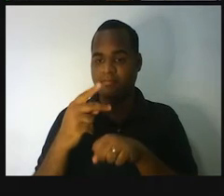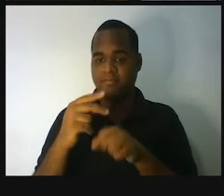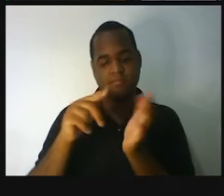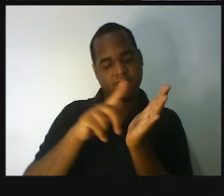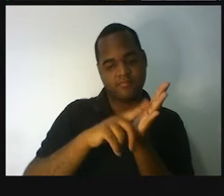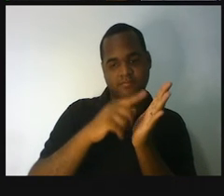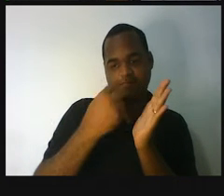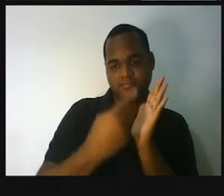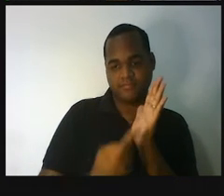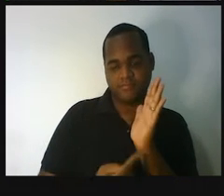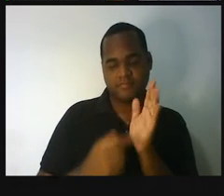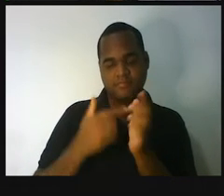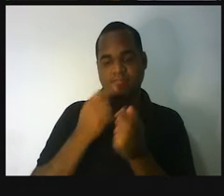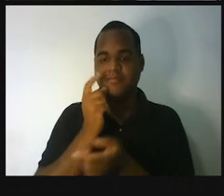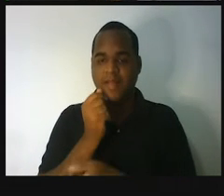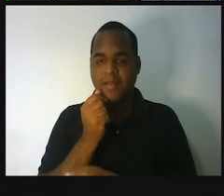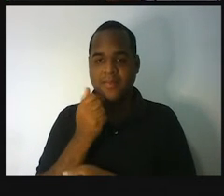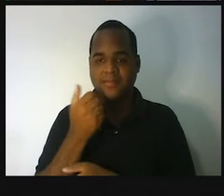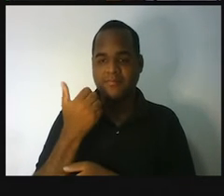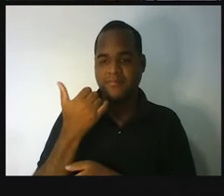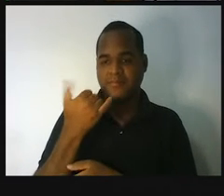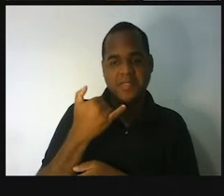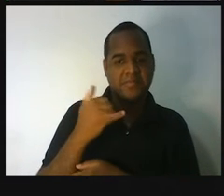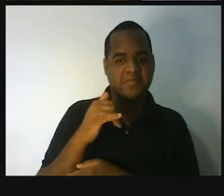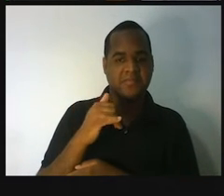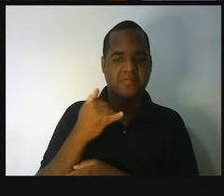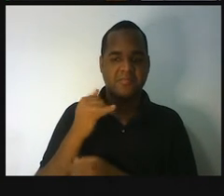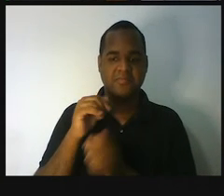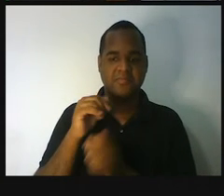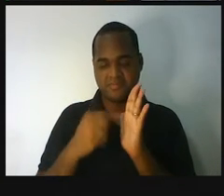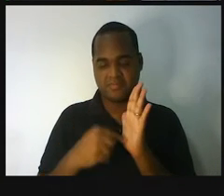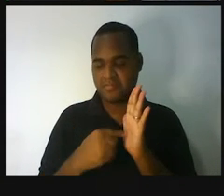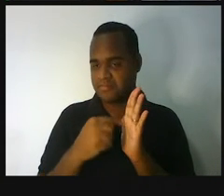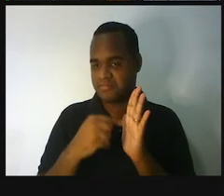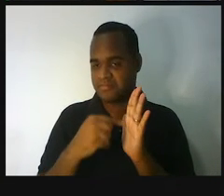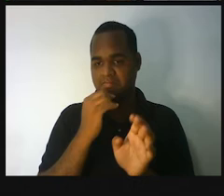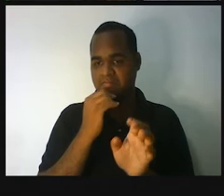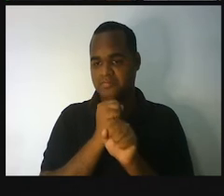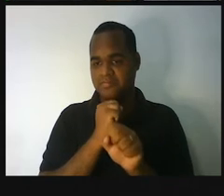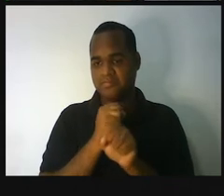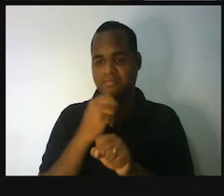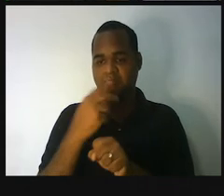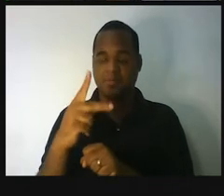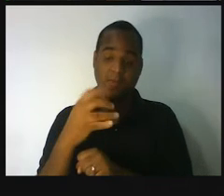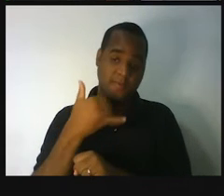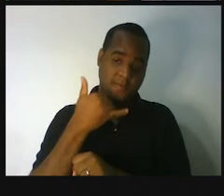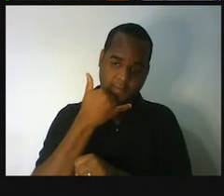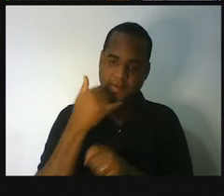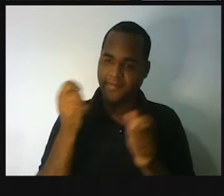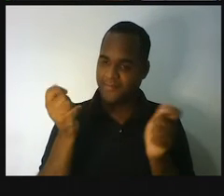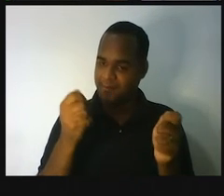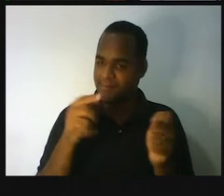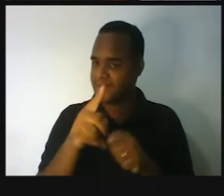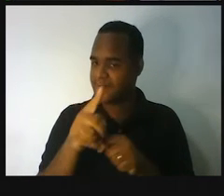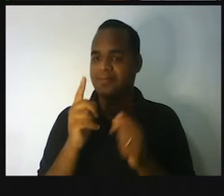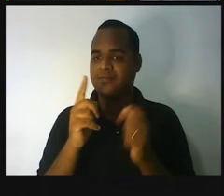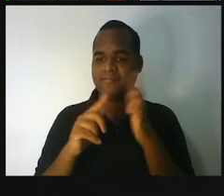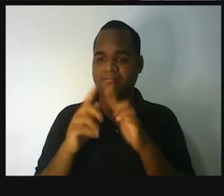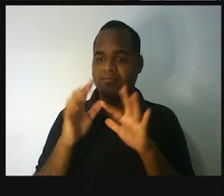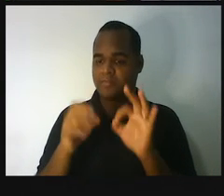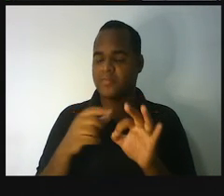caderninho, um lápis. Até pode usar a calculadora. Pode ser no seu celular mesmo. É para a gente conseguir